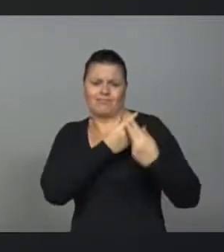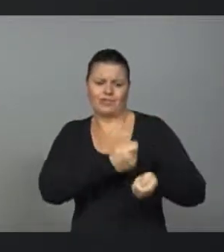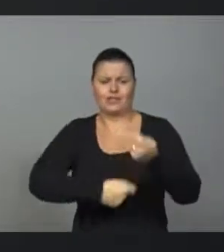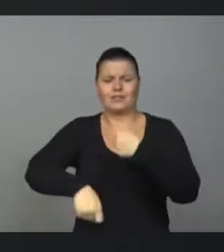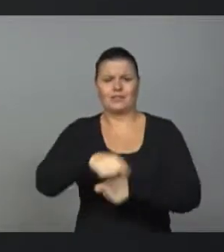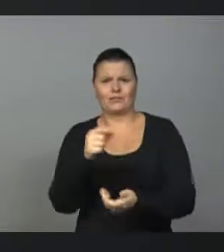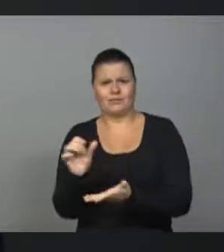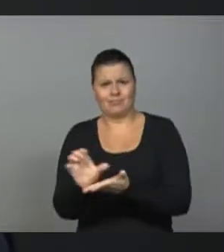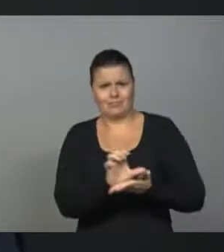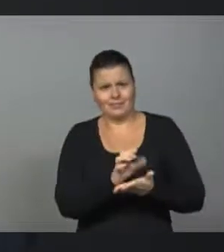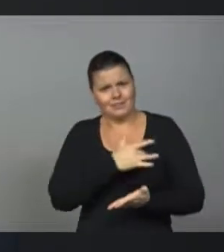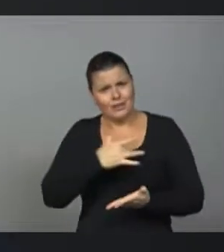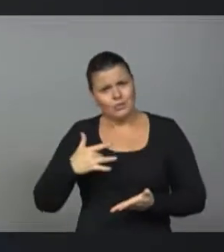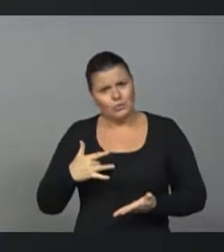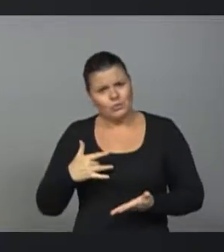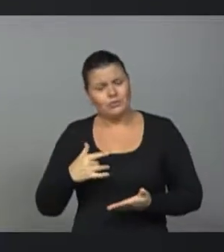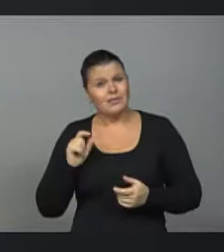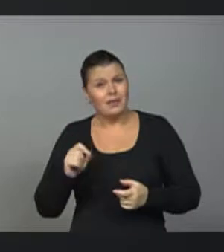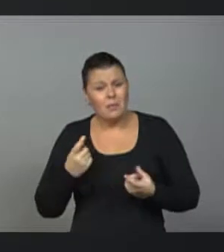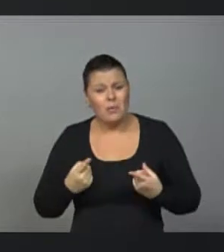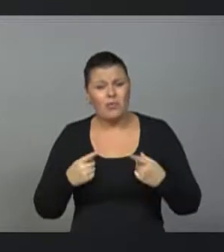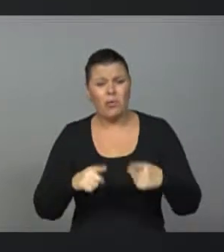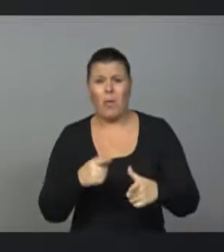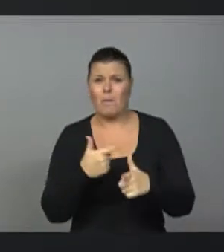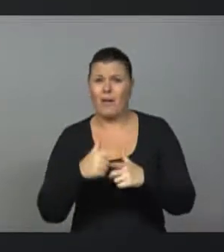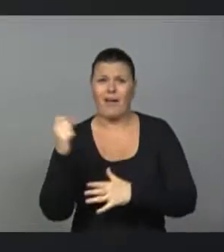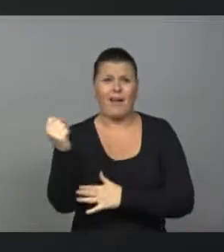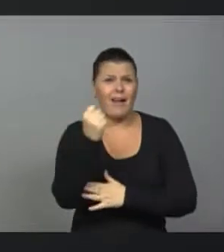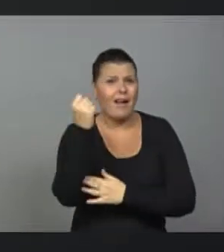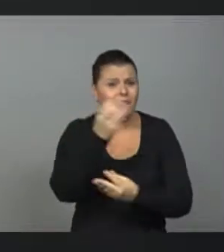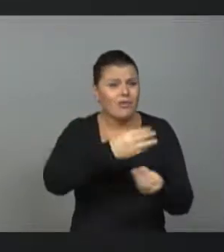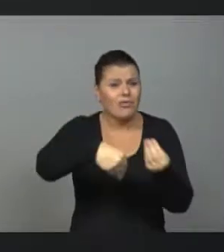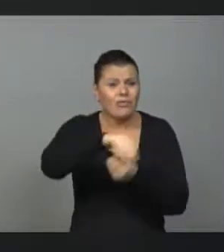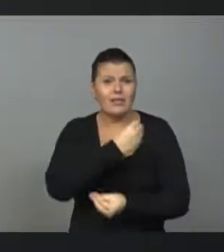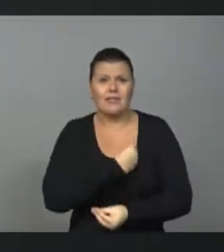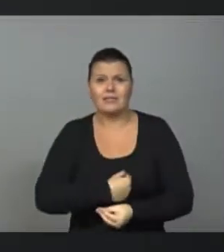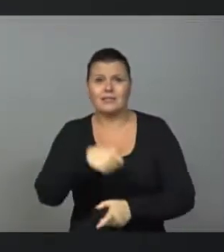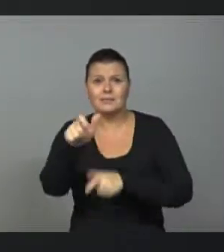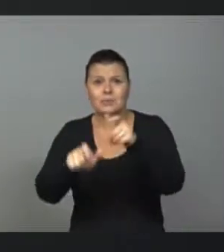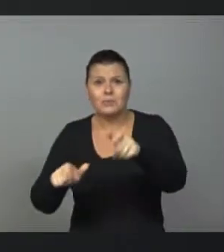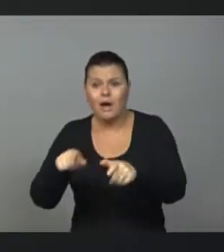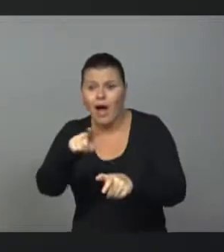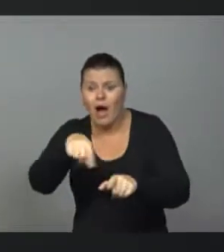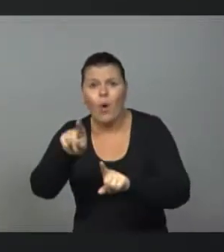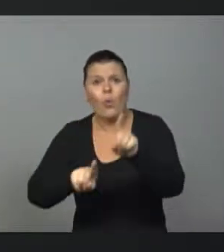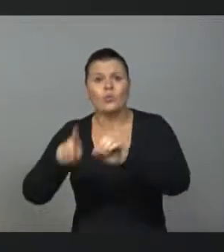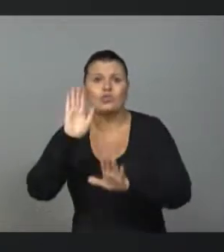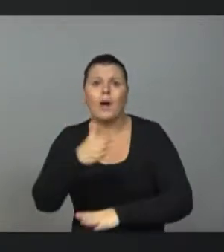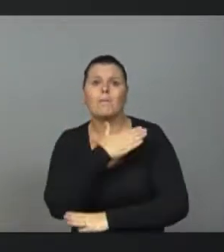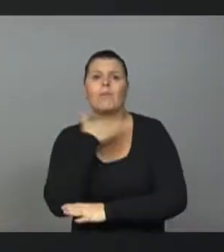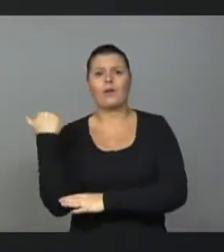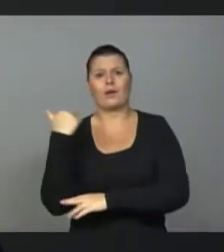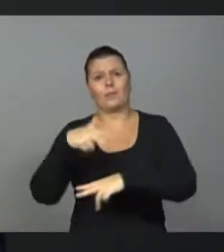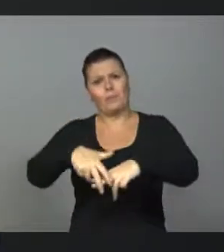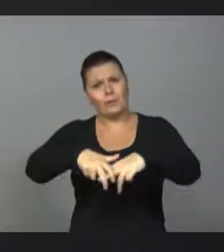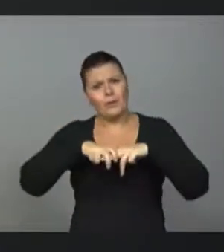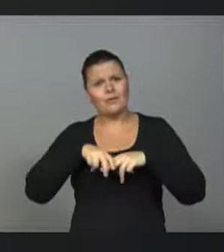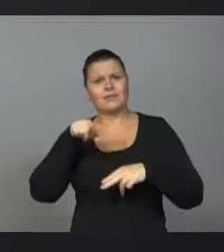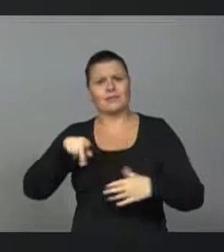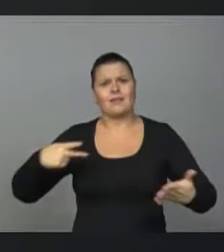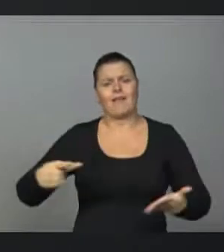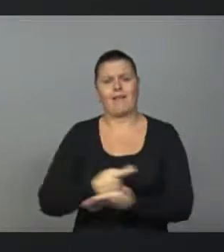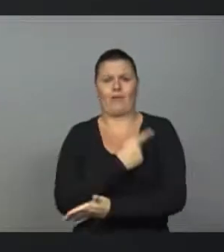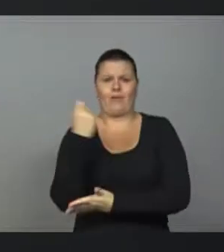que nos levou a uma situação como essa gravíssima, que envolve a vida de pessoas, pessoas que já morreram por conta, em consequência, deste erro